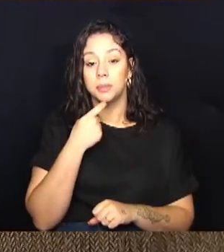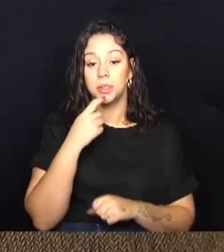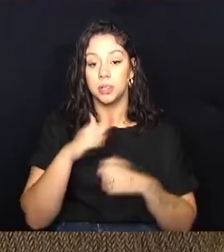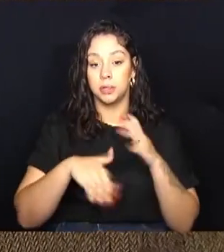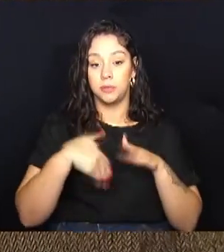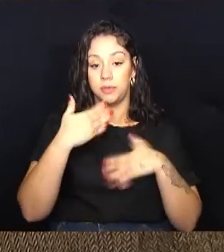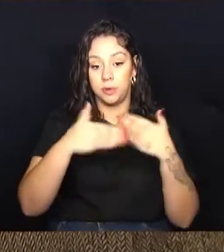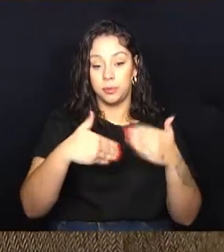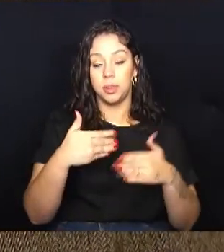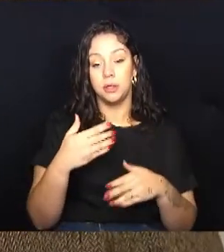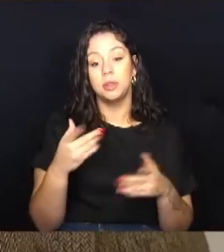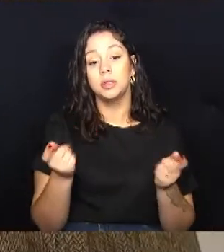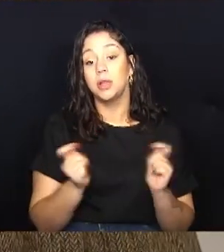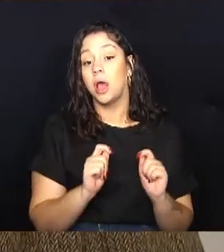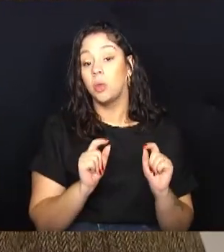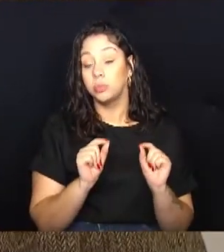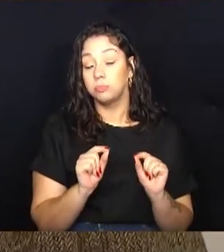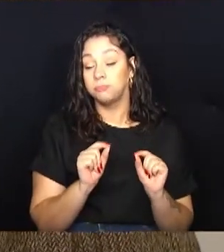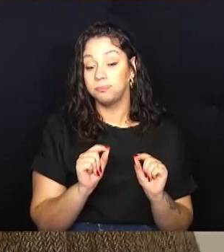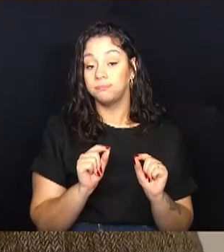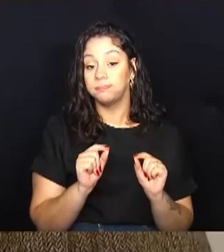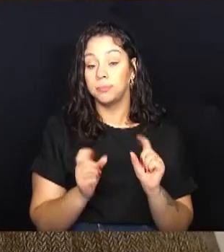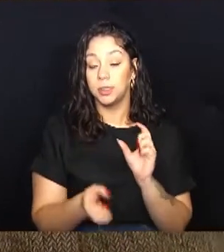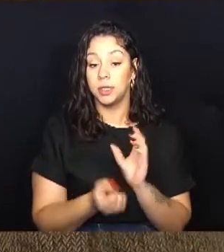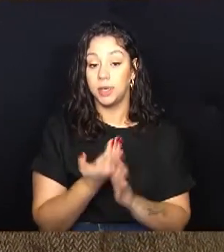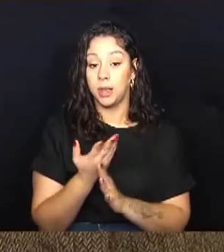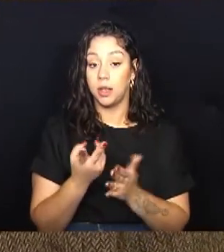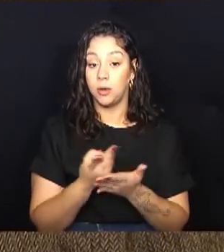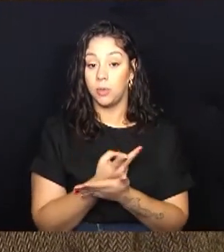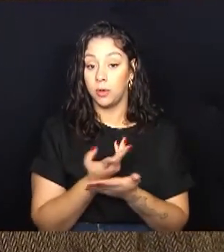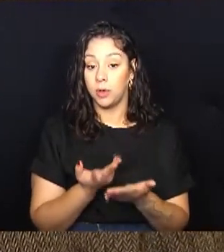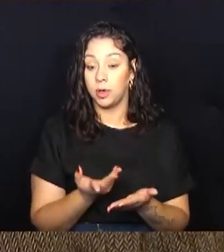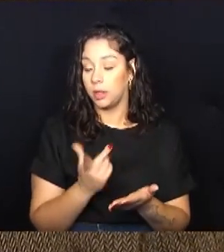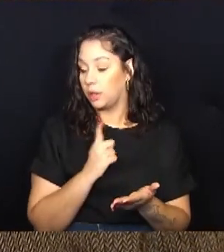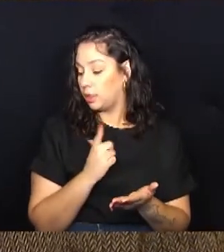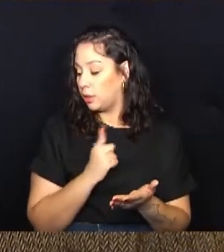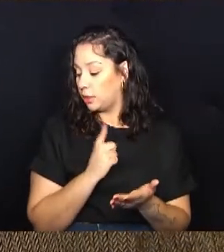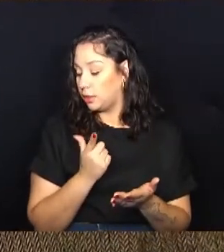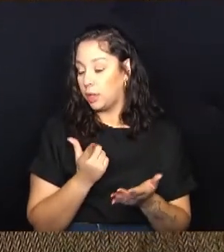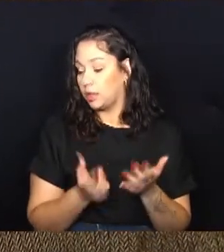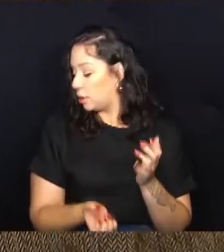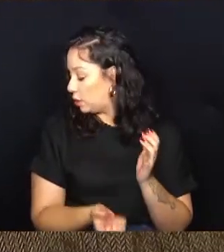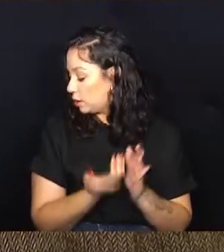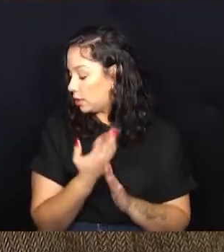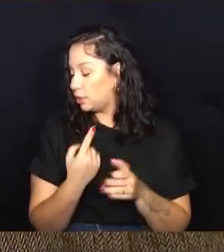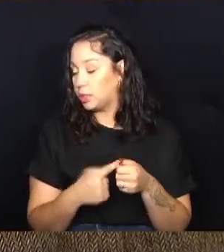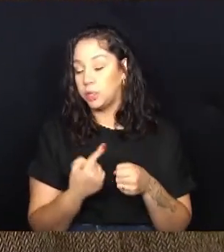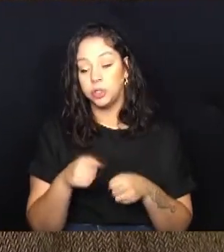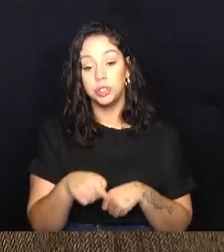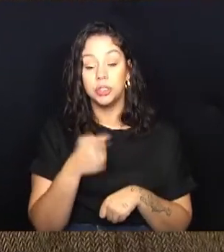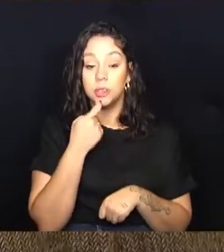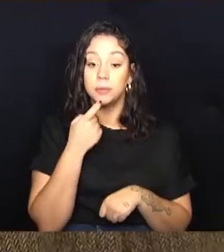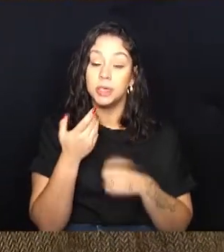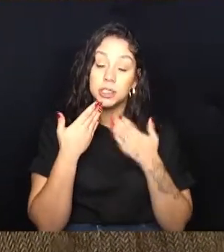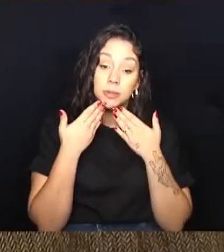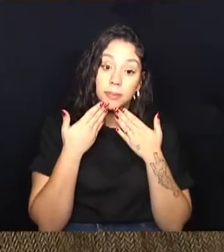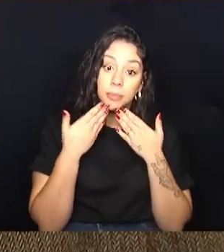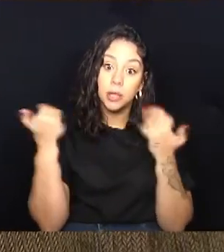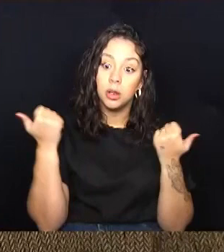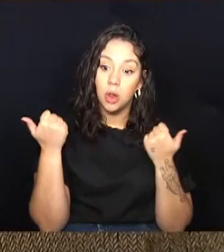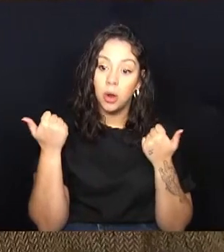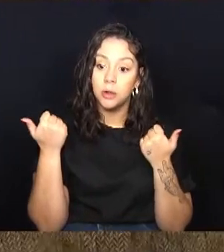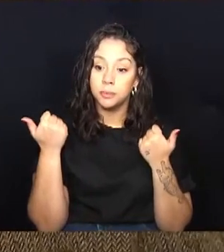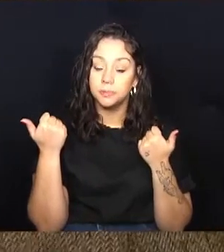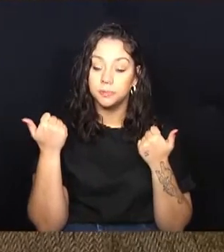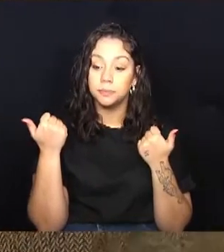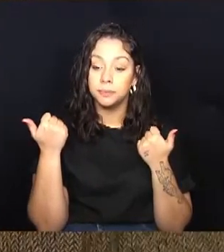Para a gente poder criar situações onde gere para a cidade de Campinas o melhor na questão